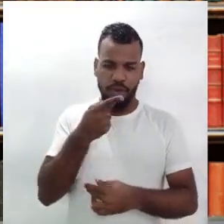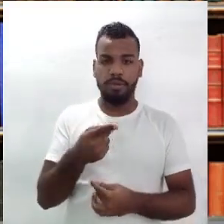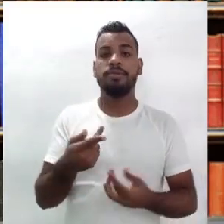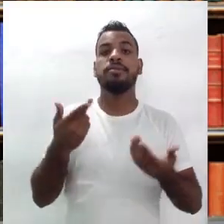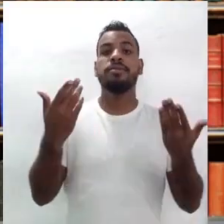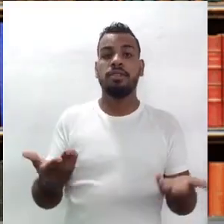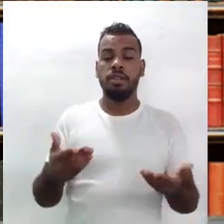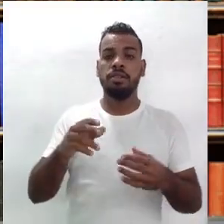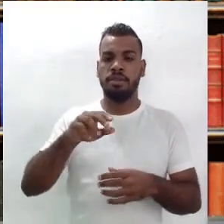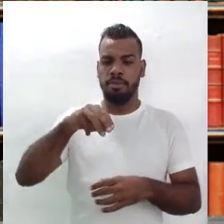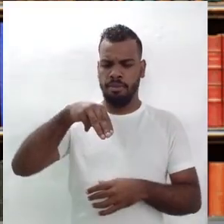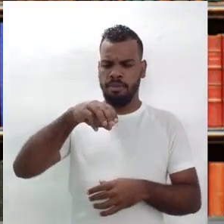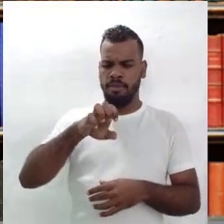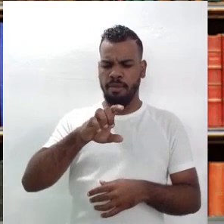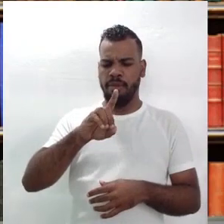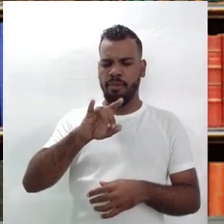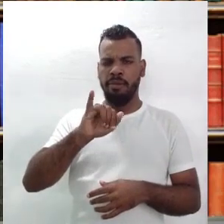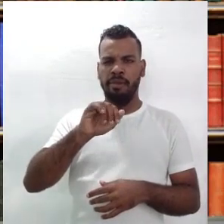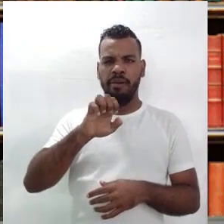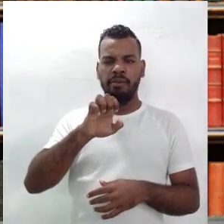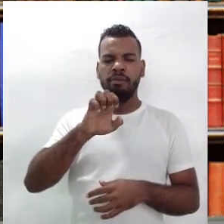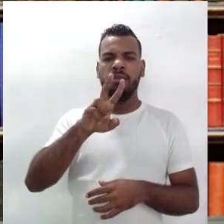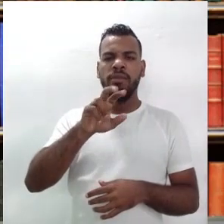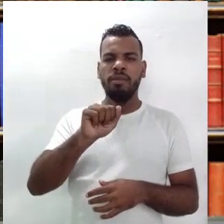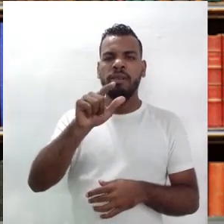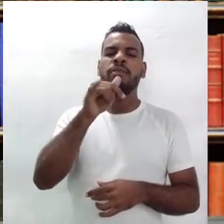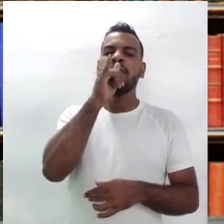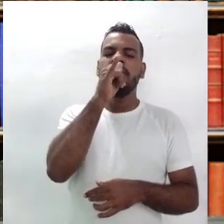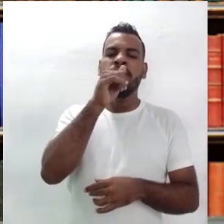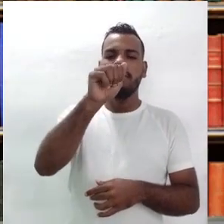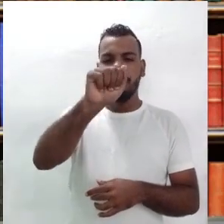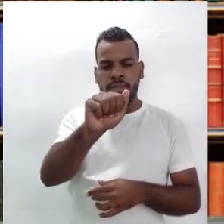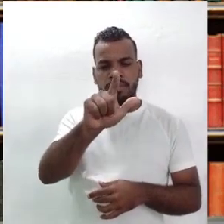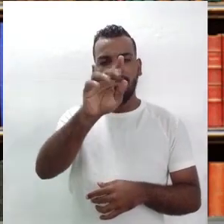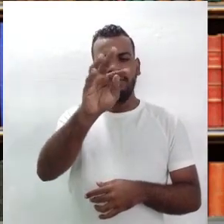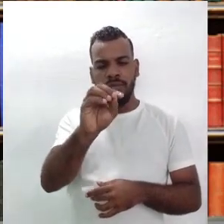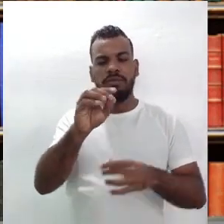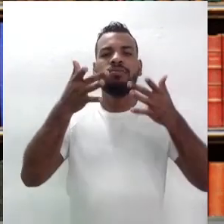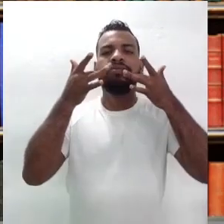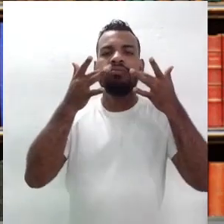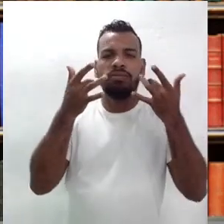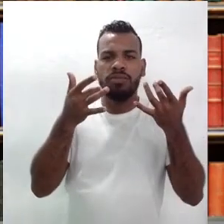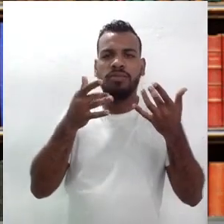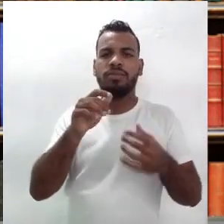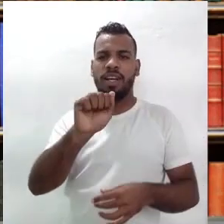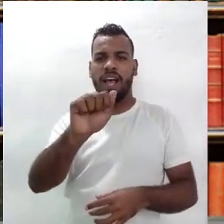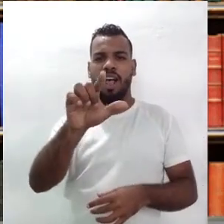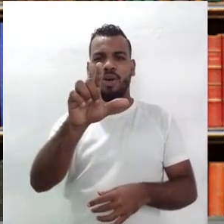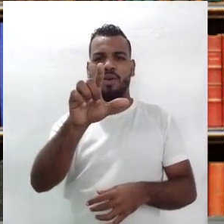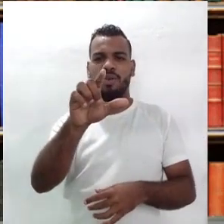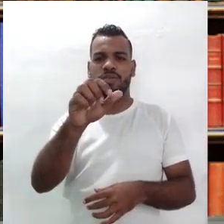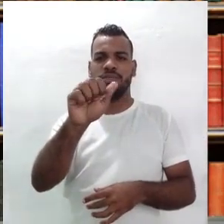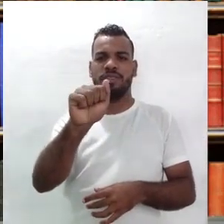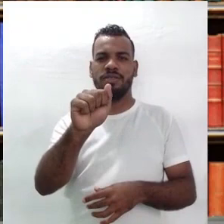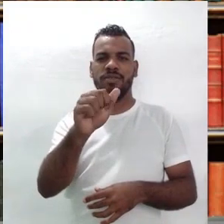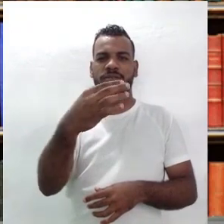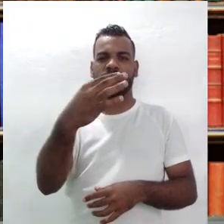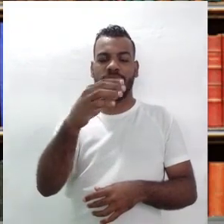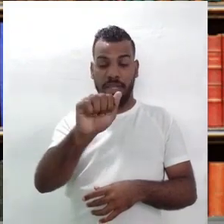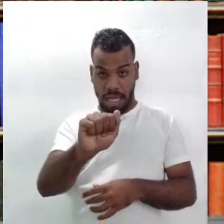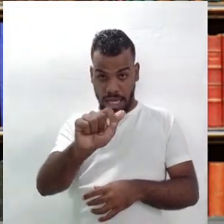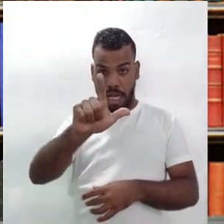a questão do medieval, o próprio nome alto. Quando fala alto, é uma peça teatral, não isso? O alto é um texto para ser declamado,